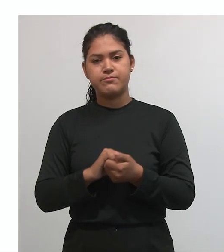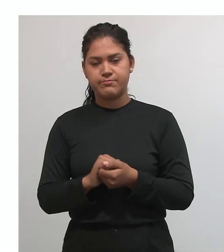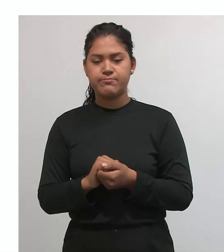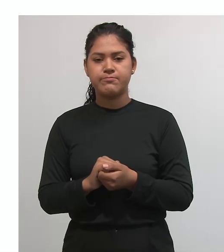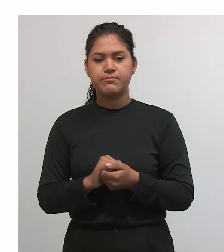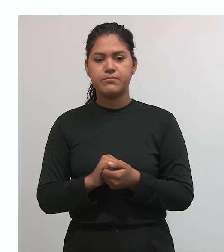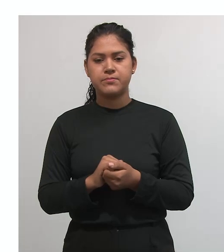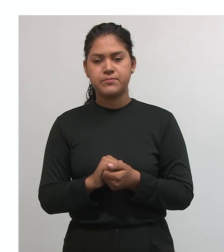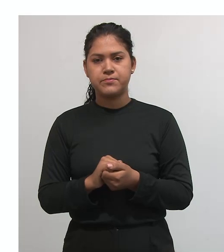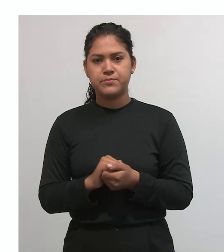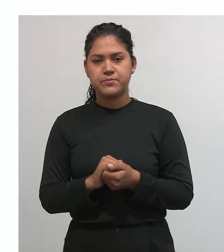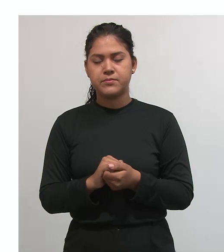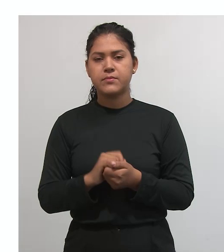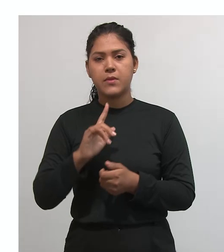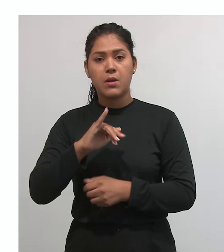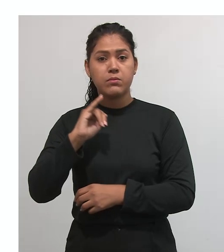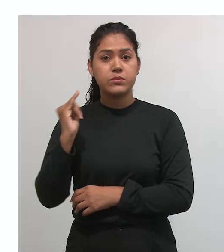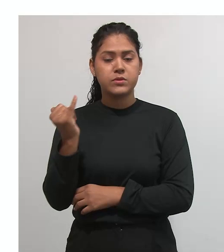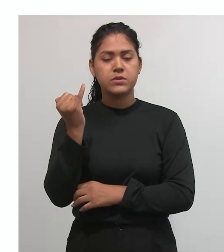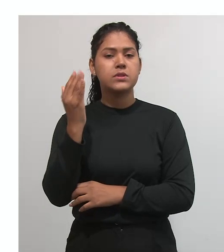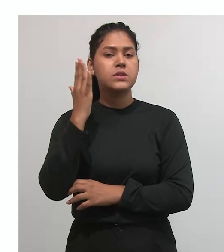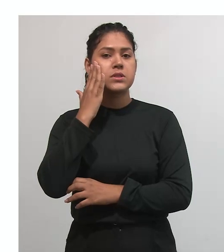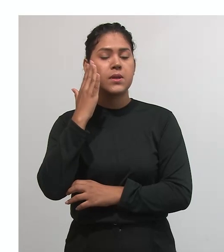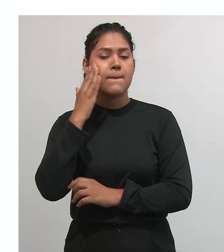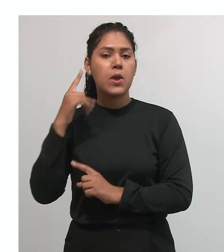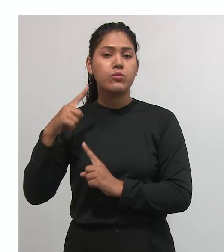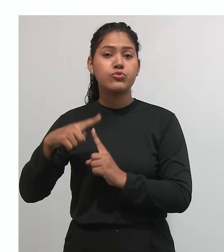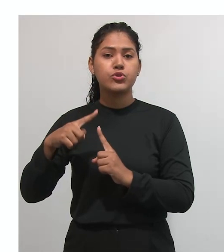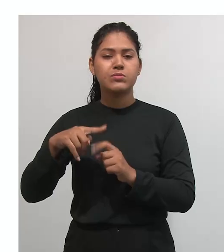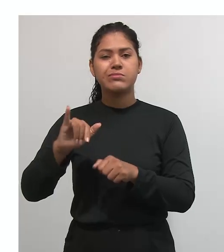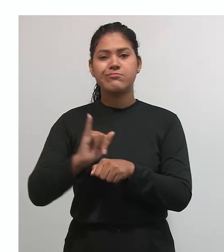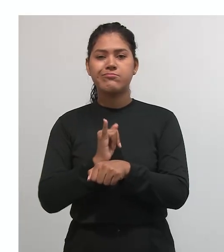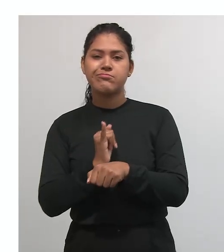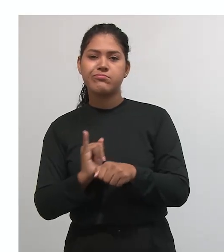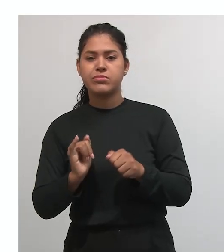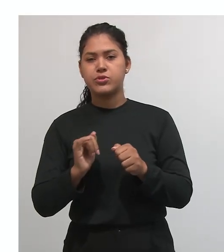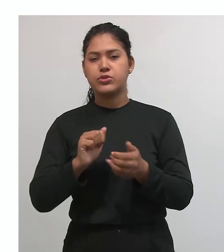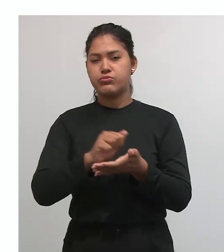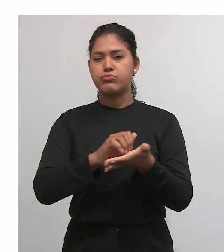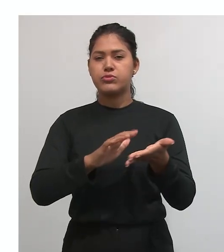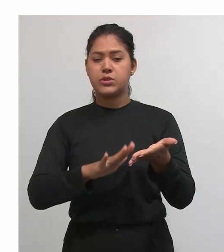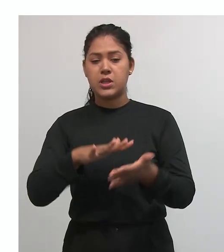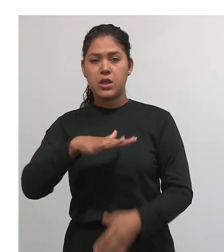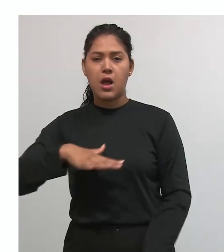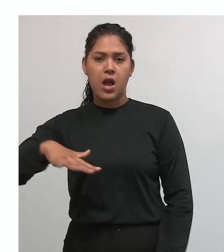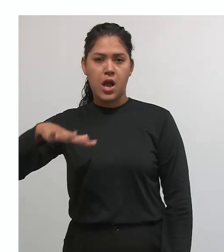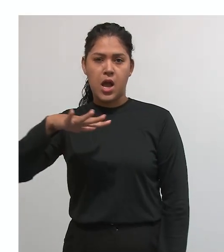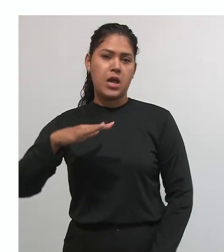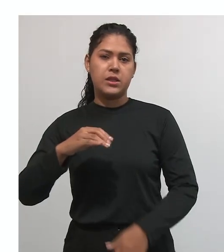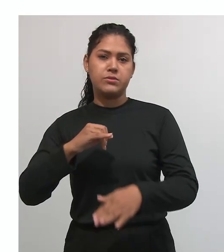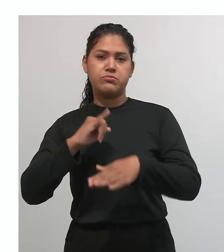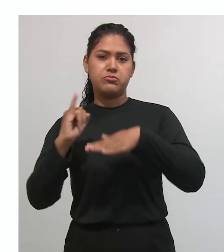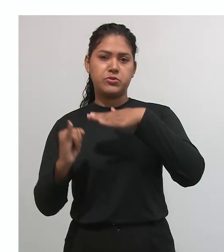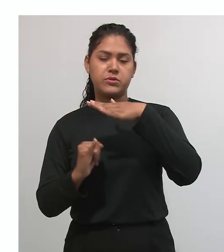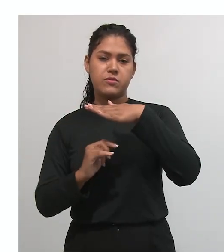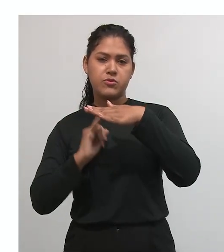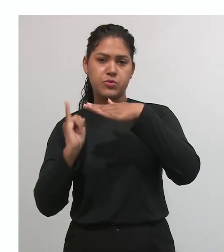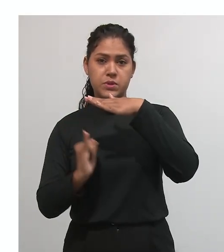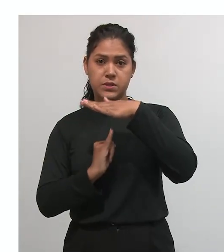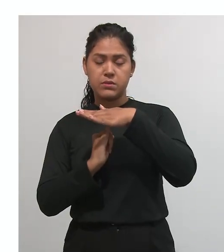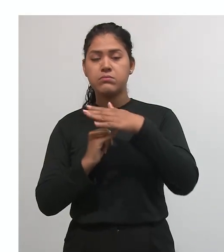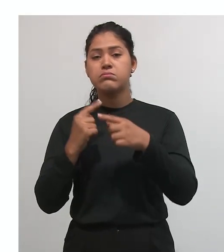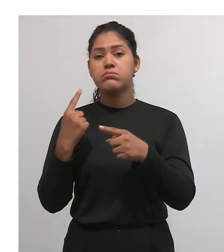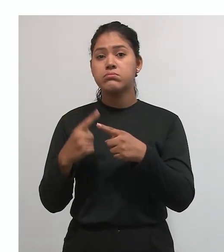que nós vamos falar é o seguinte, a importância das modalidades de trabalho científicos na academia não pode ser subestimada,